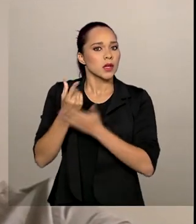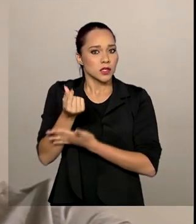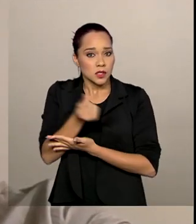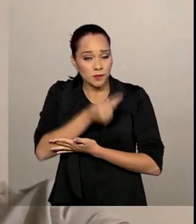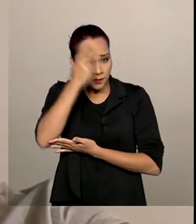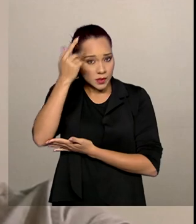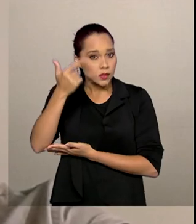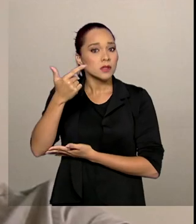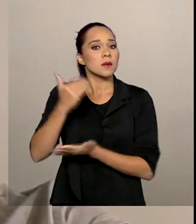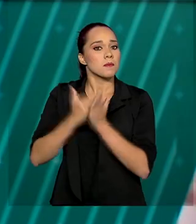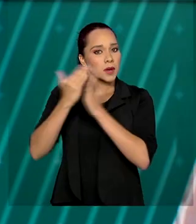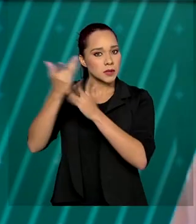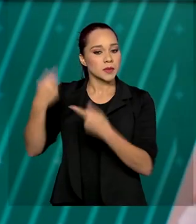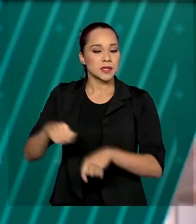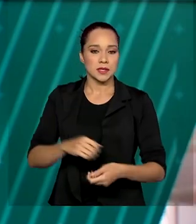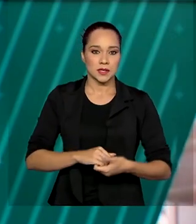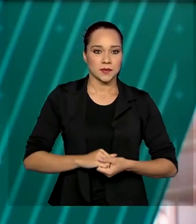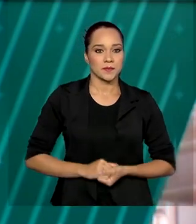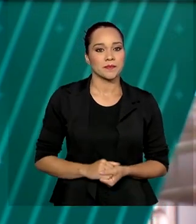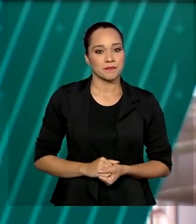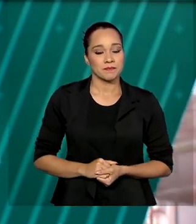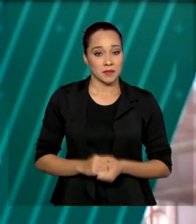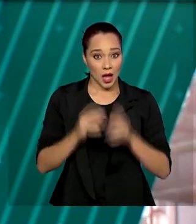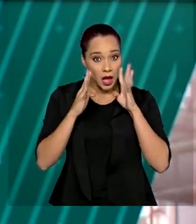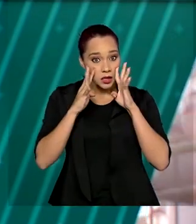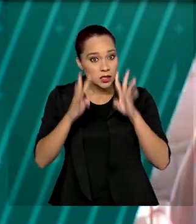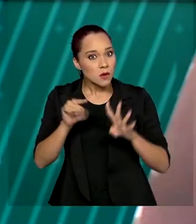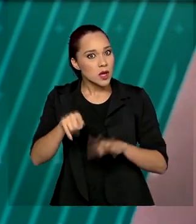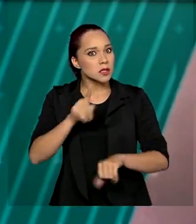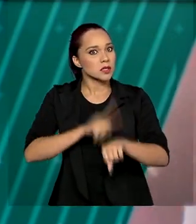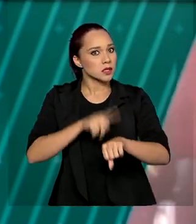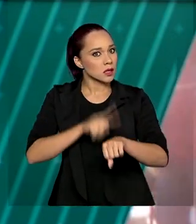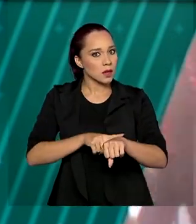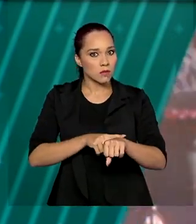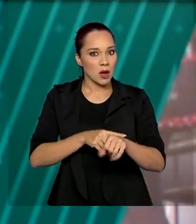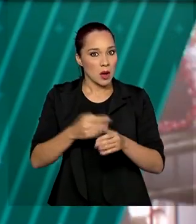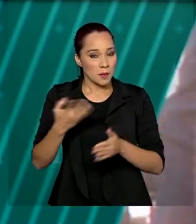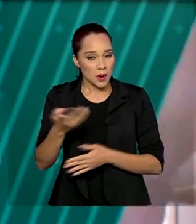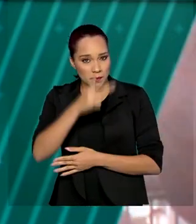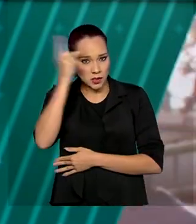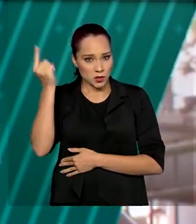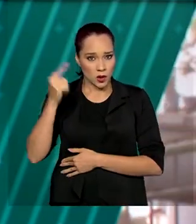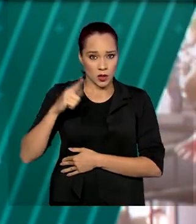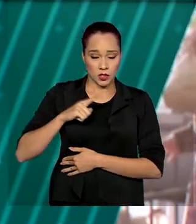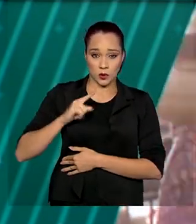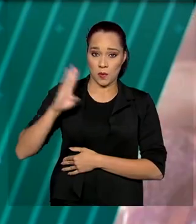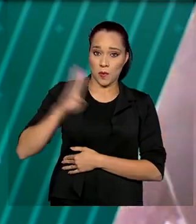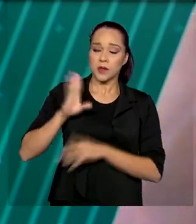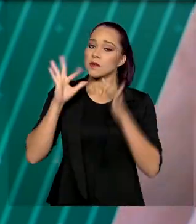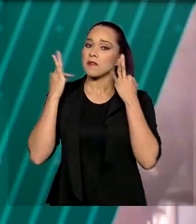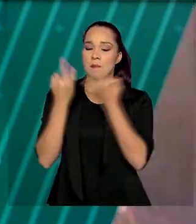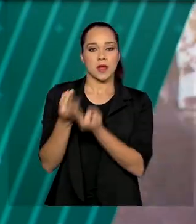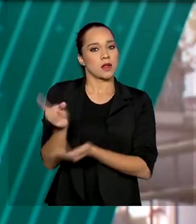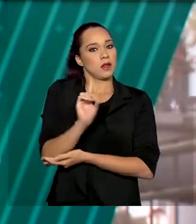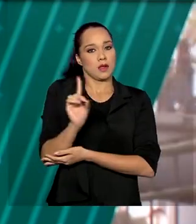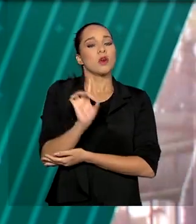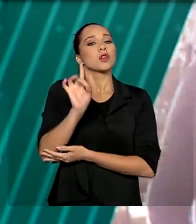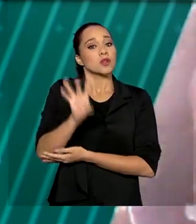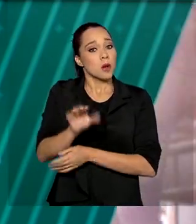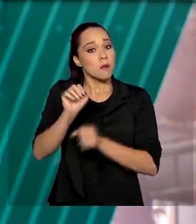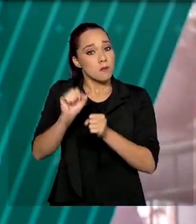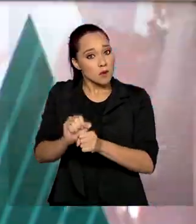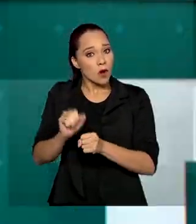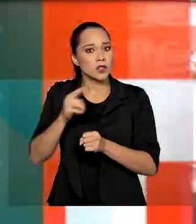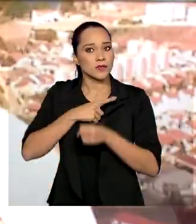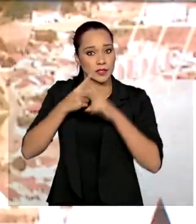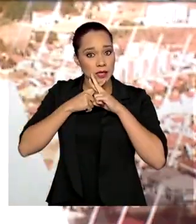aqueles que mais precisam. E atenção, esse prazo não vale para beneficiários do Bolsa Família, que só vão poder fazer